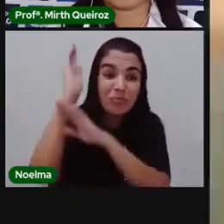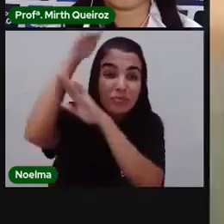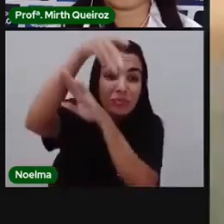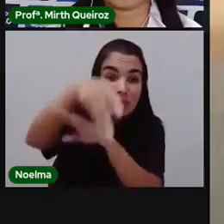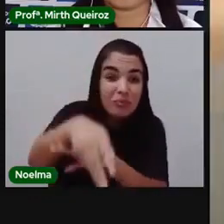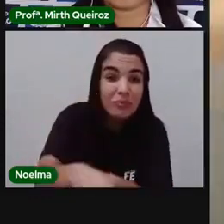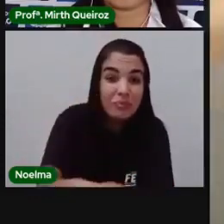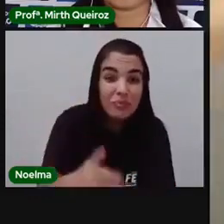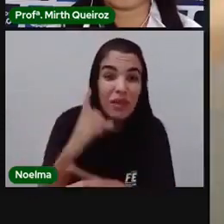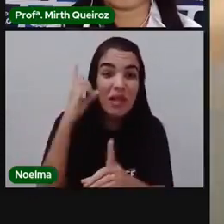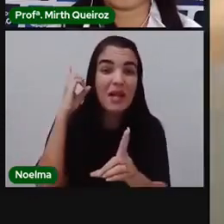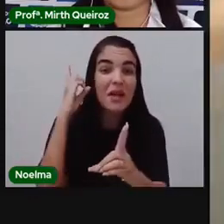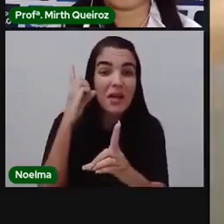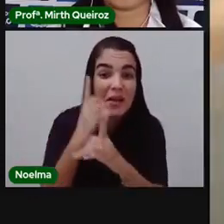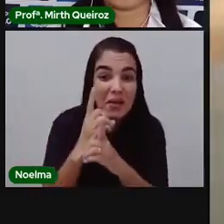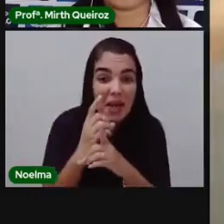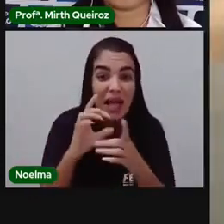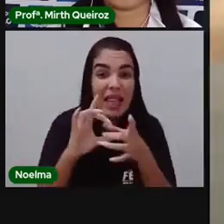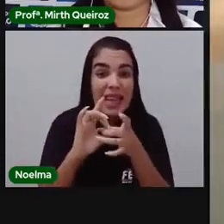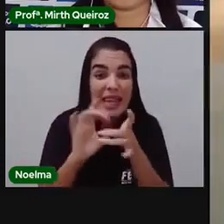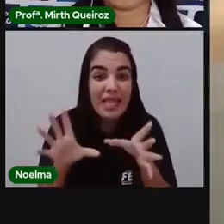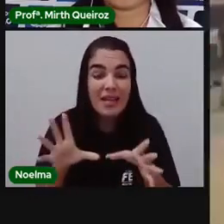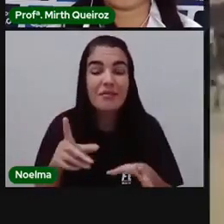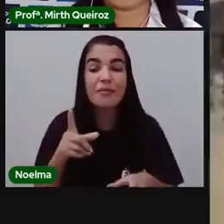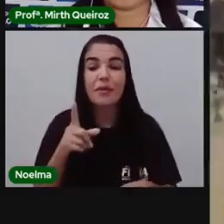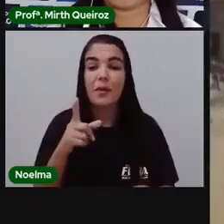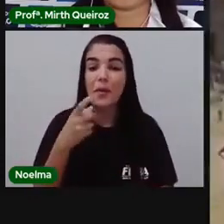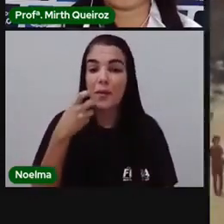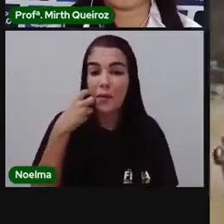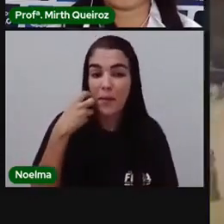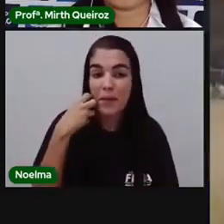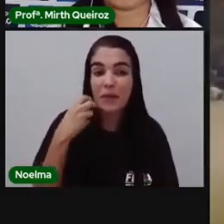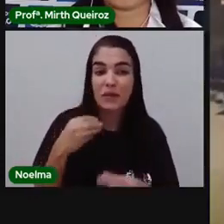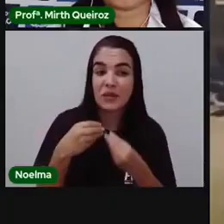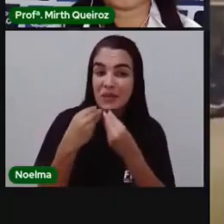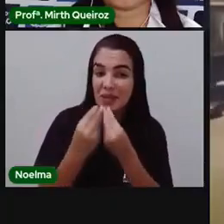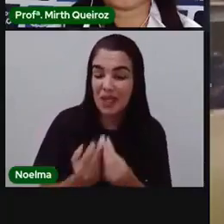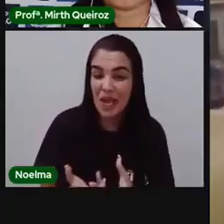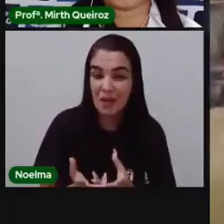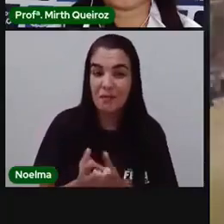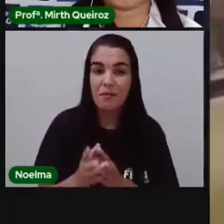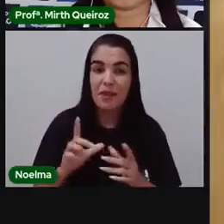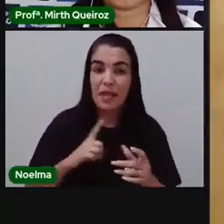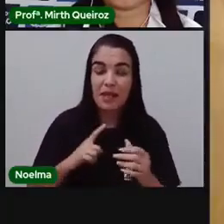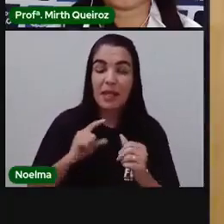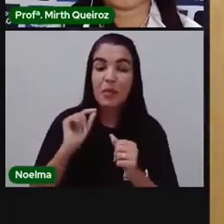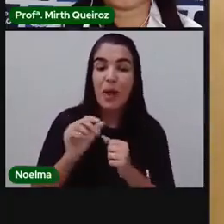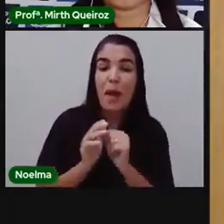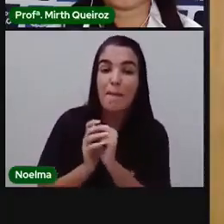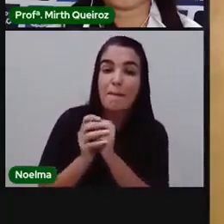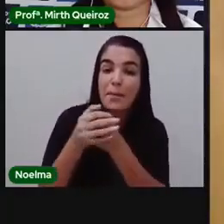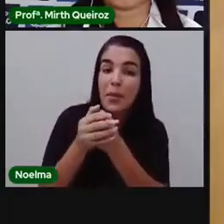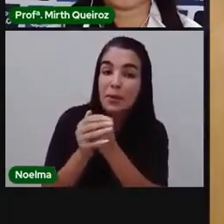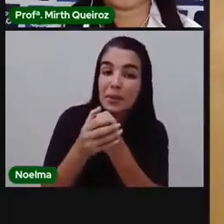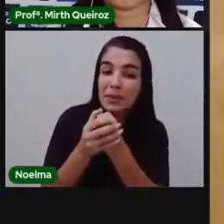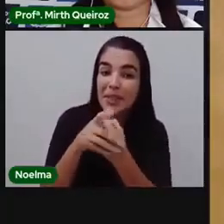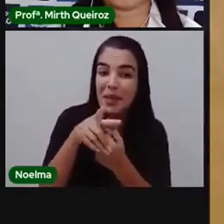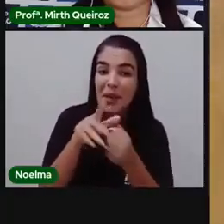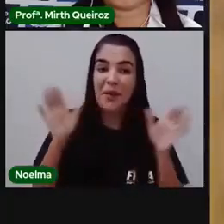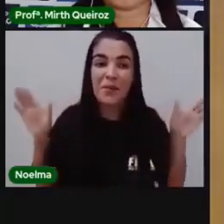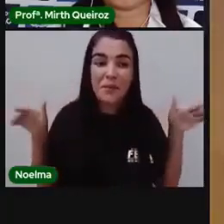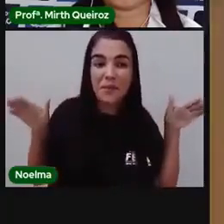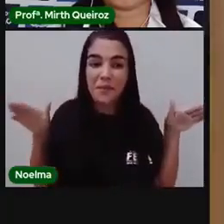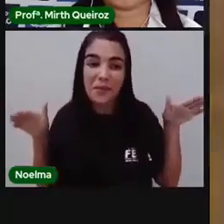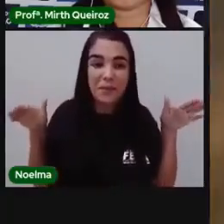a cercarem as tainhas e garantirem o alimento de ambos. Já em Ilha Grande, no Rio de Janeiro, um pinguim salvo por um